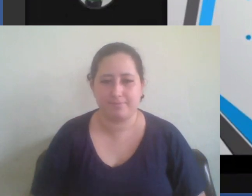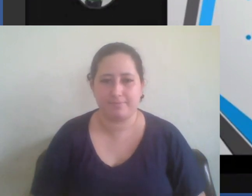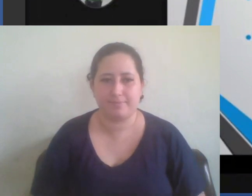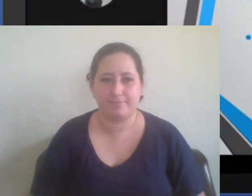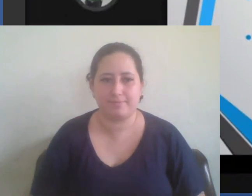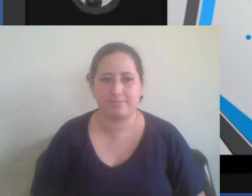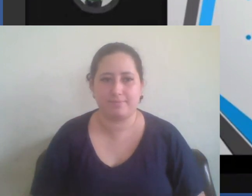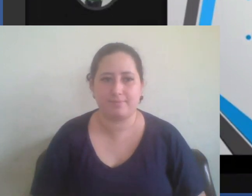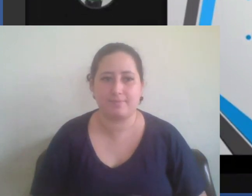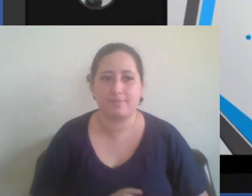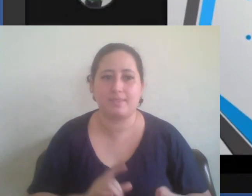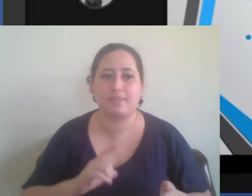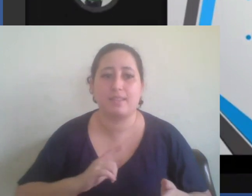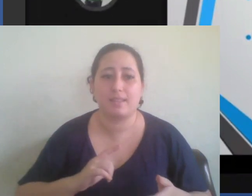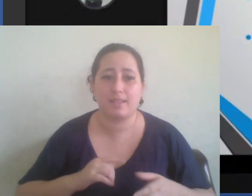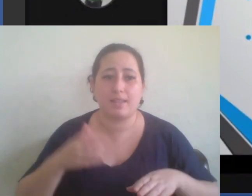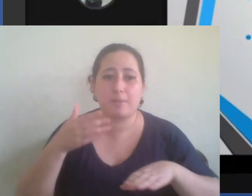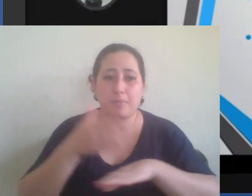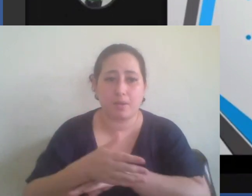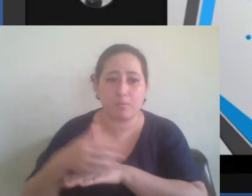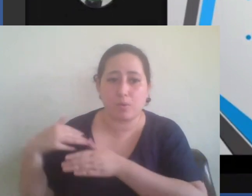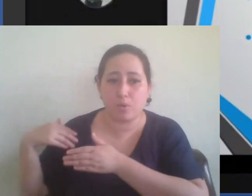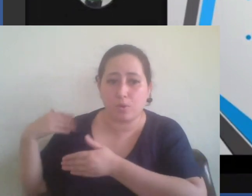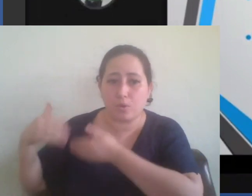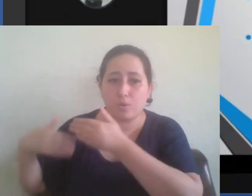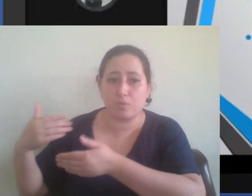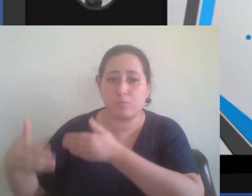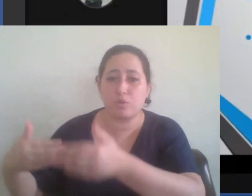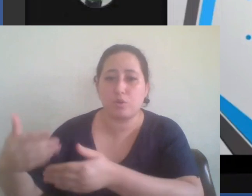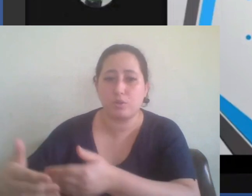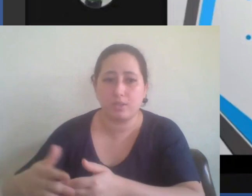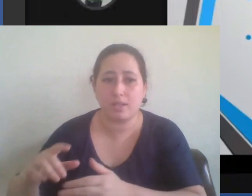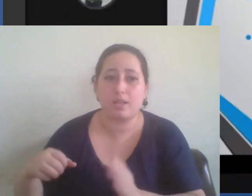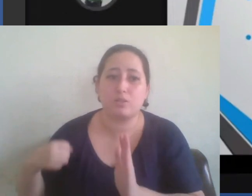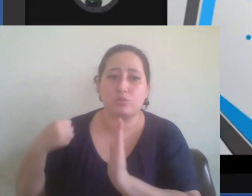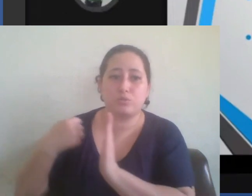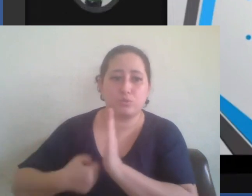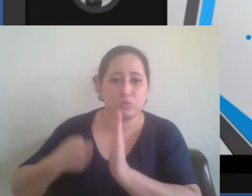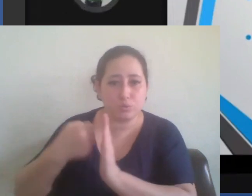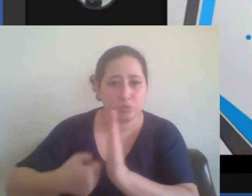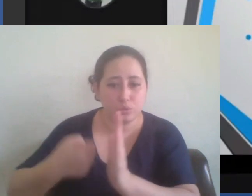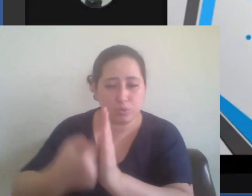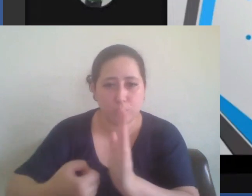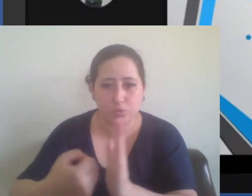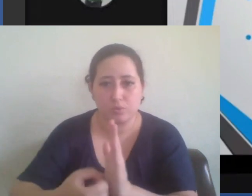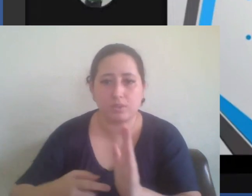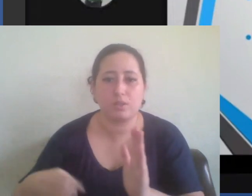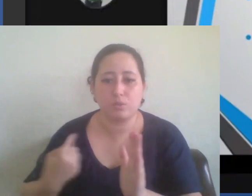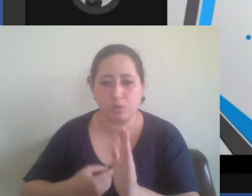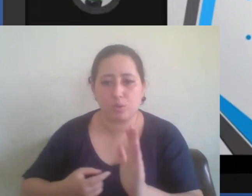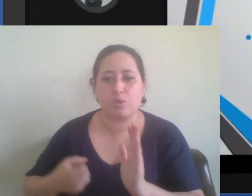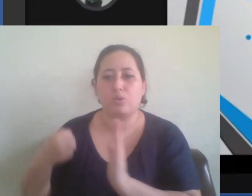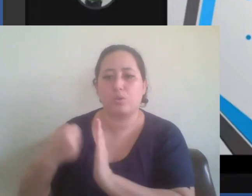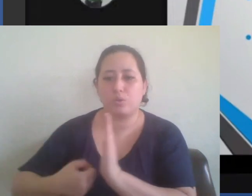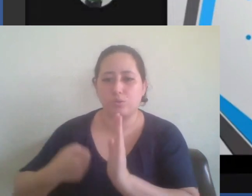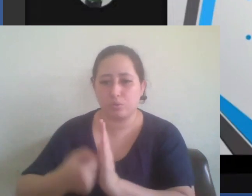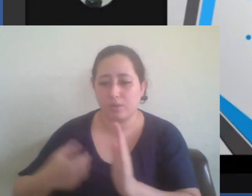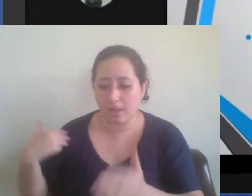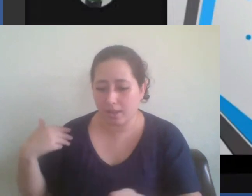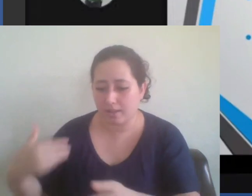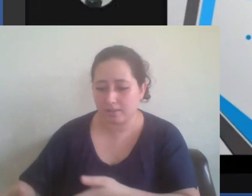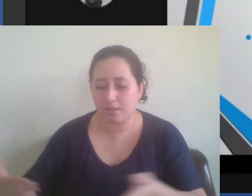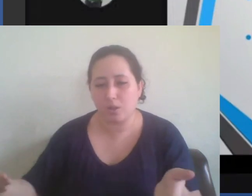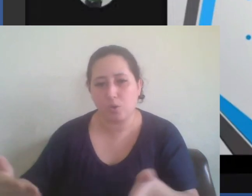de todo um processo nosso de luta e que continuamos até hoje